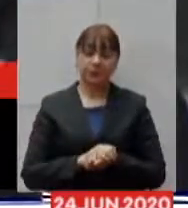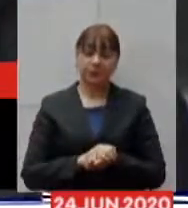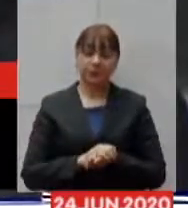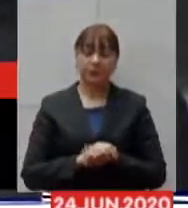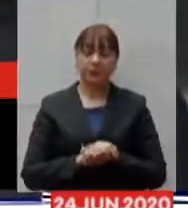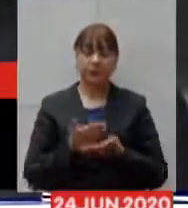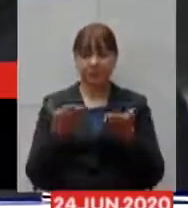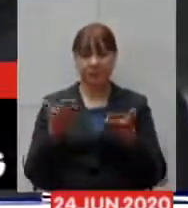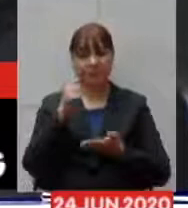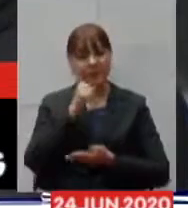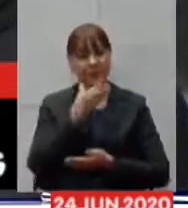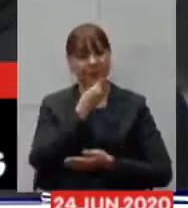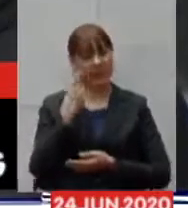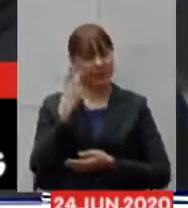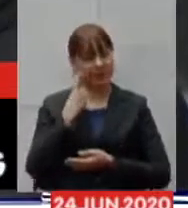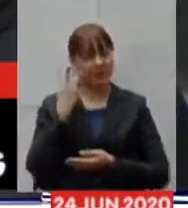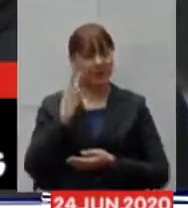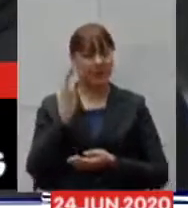deputadas